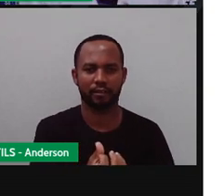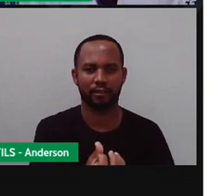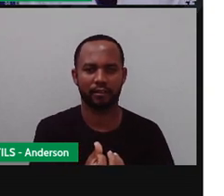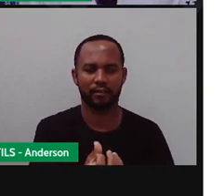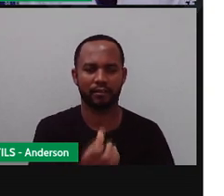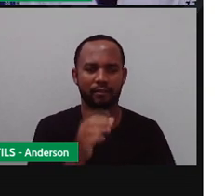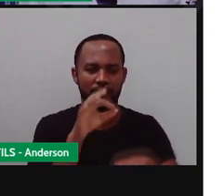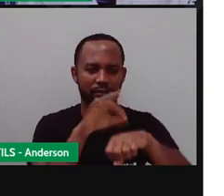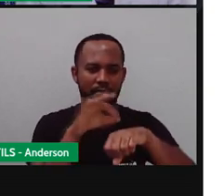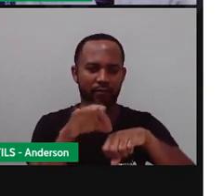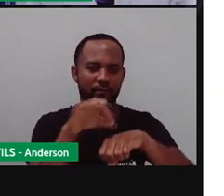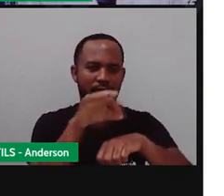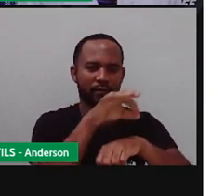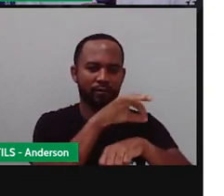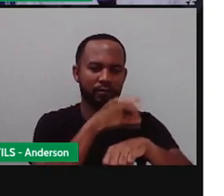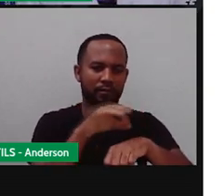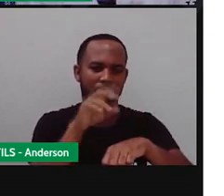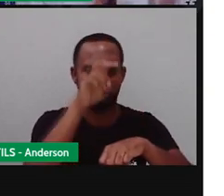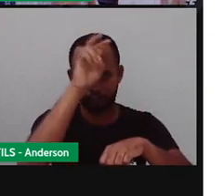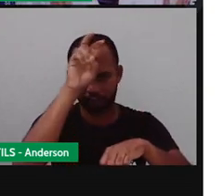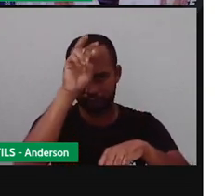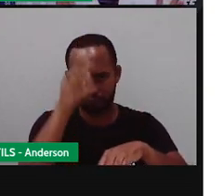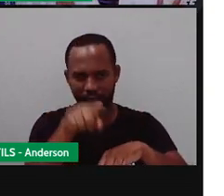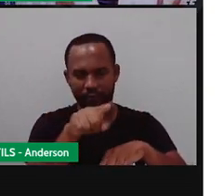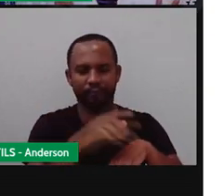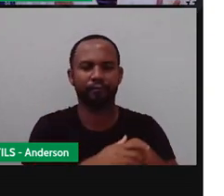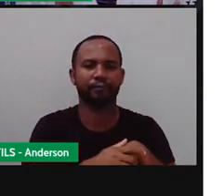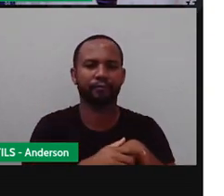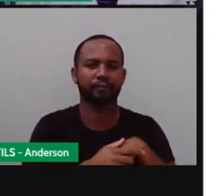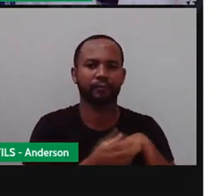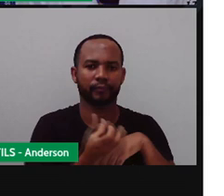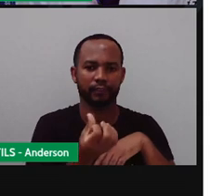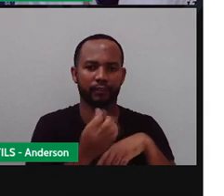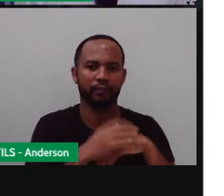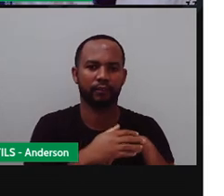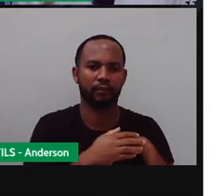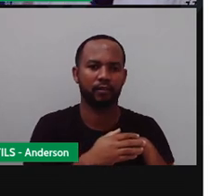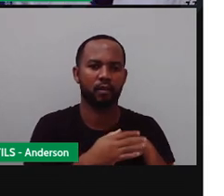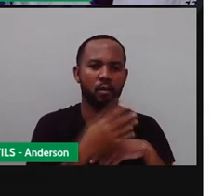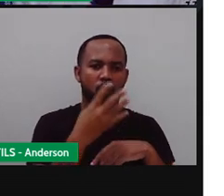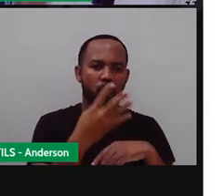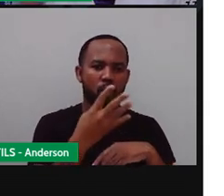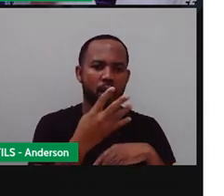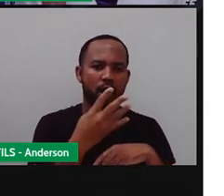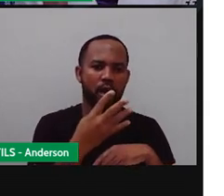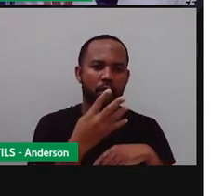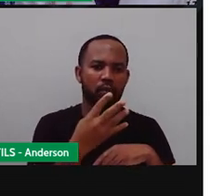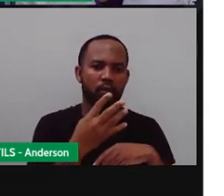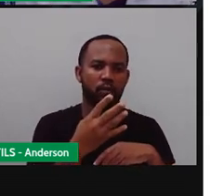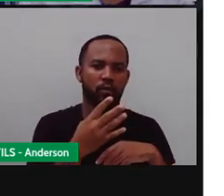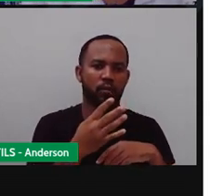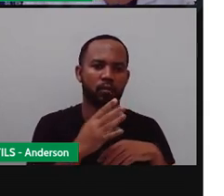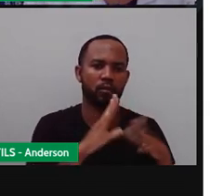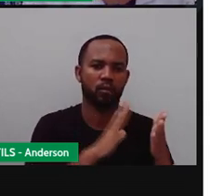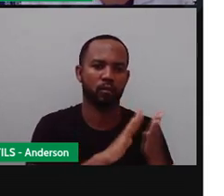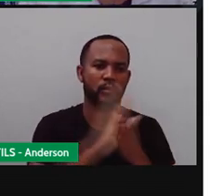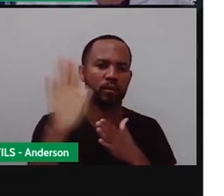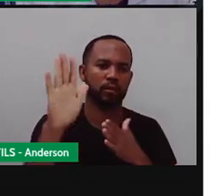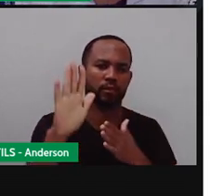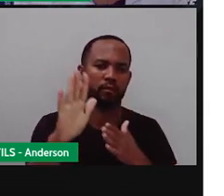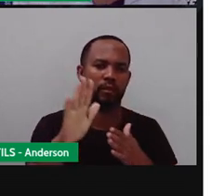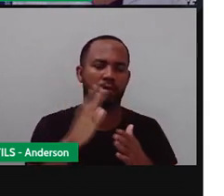que a gente precisa usar o abaco agora? Não. Seis joaninhas. Se quatro delas forem embora, não é isso?